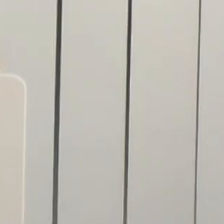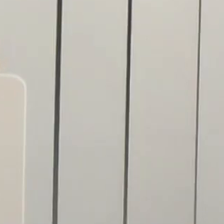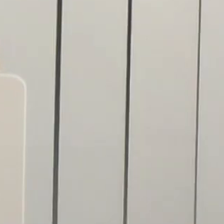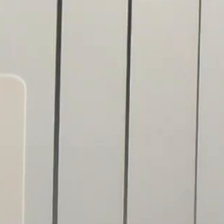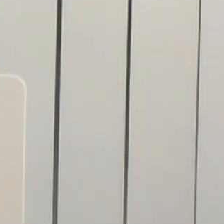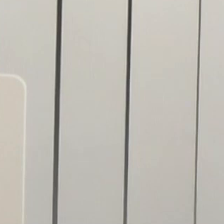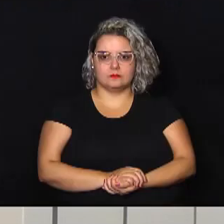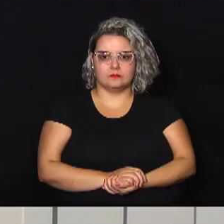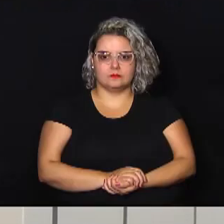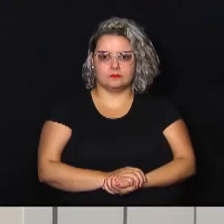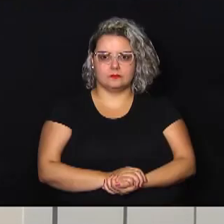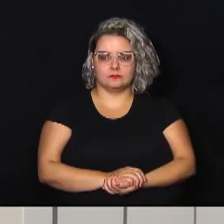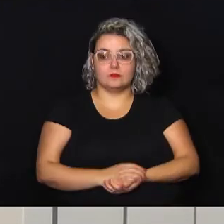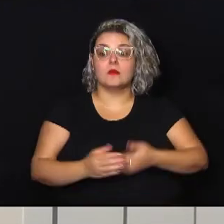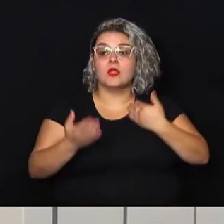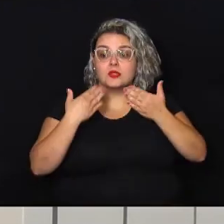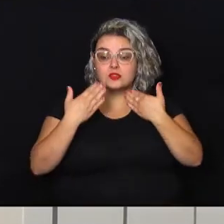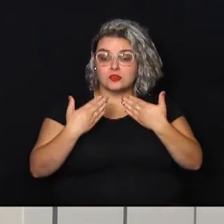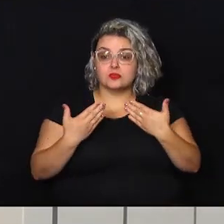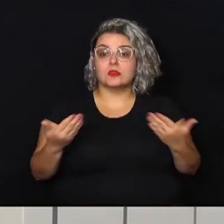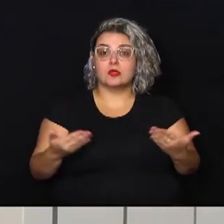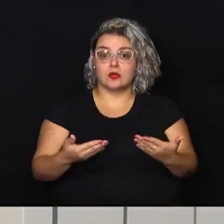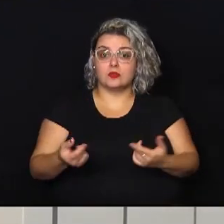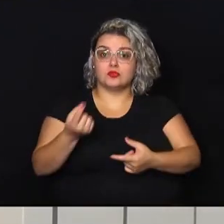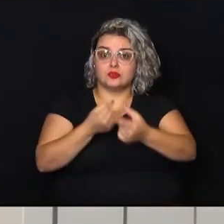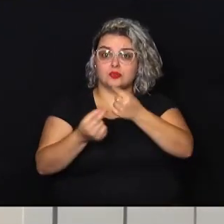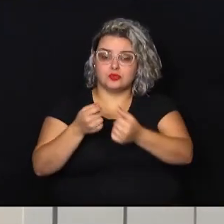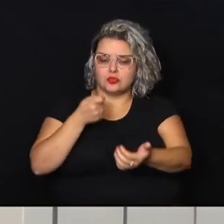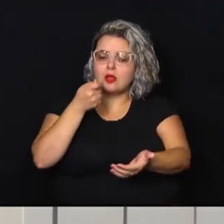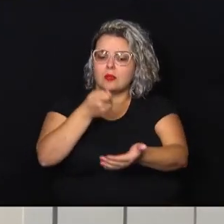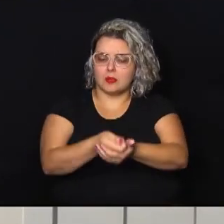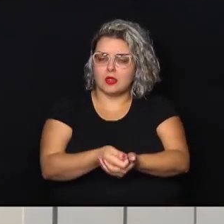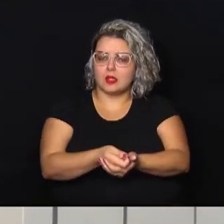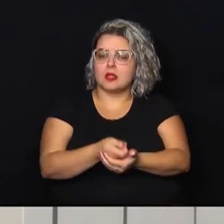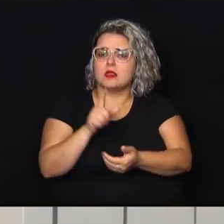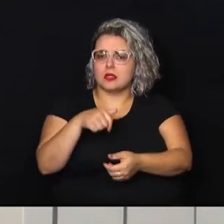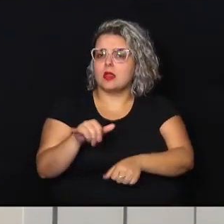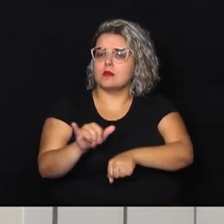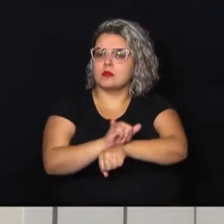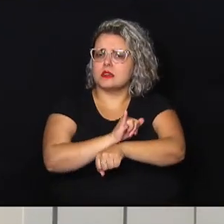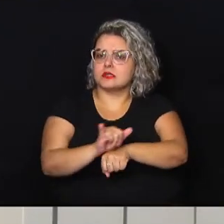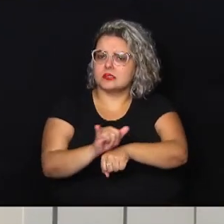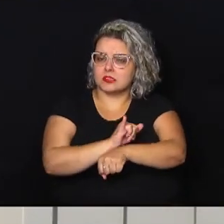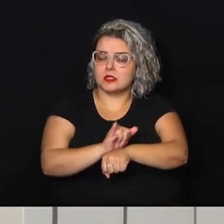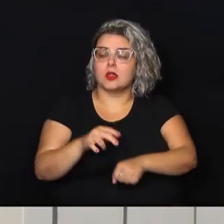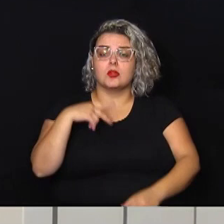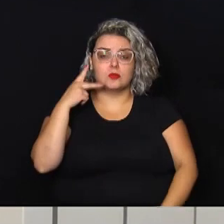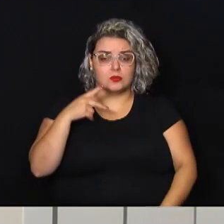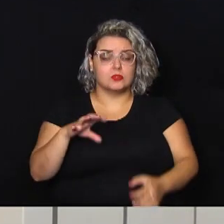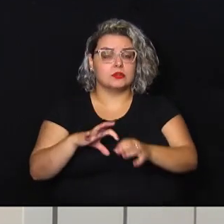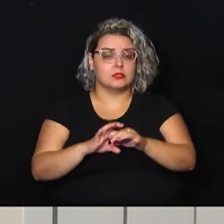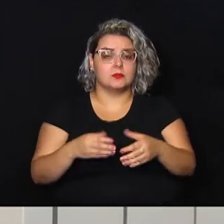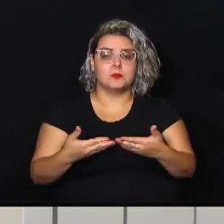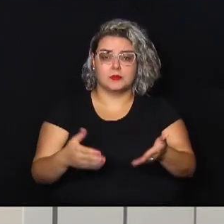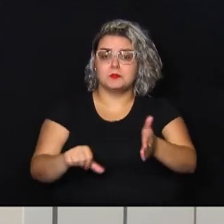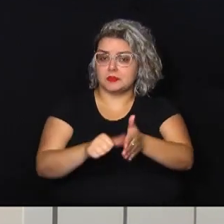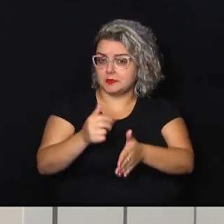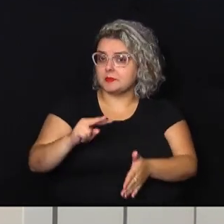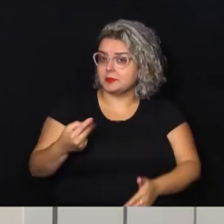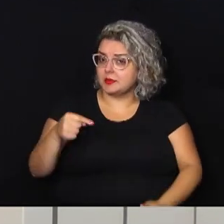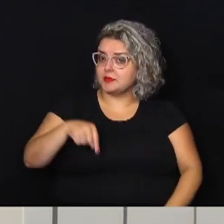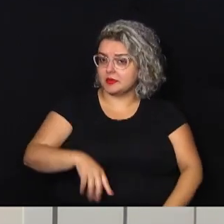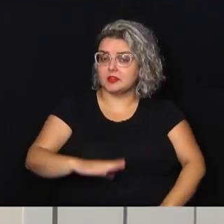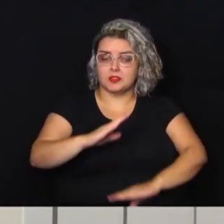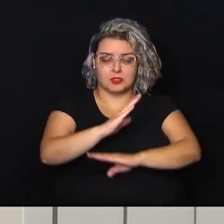A gente fala agora sobre as emendas impositivas, que é aquela ferramenta que os parlamentares têm à disposição pela primeira vez